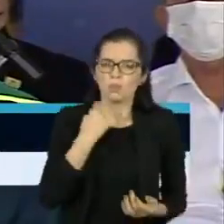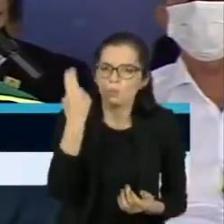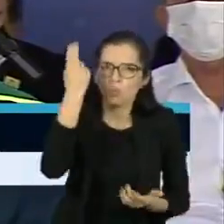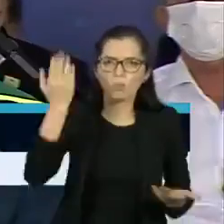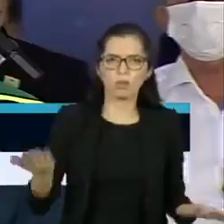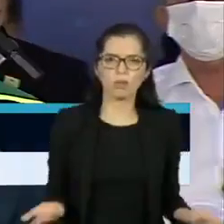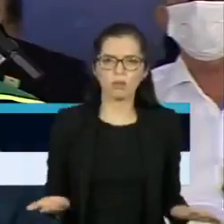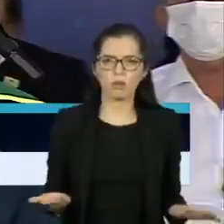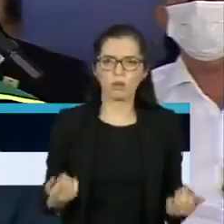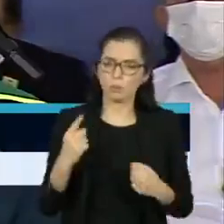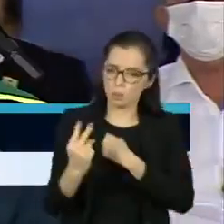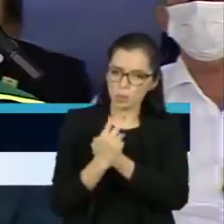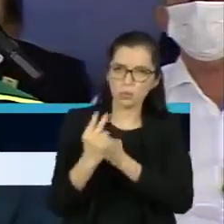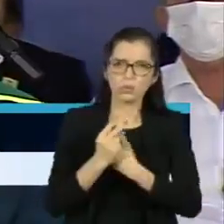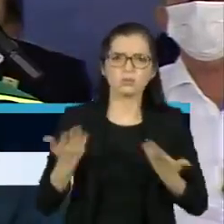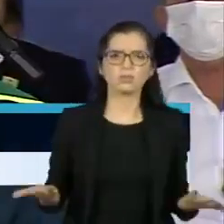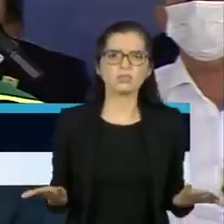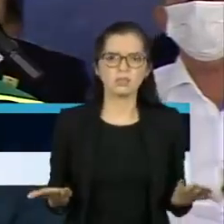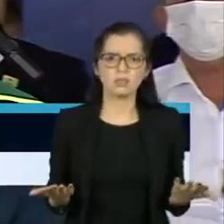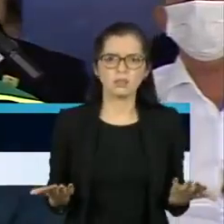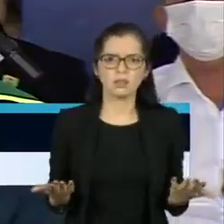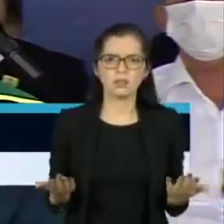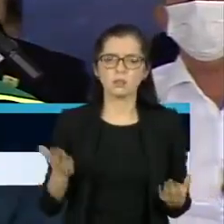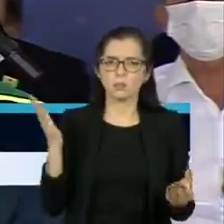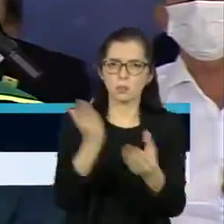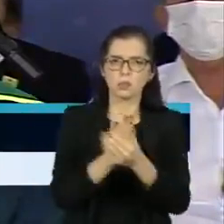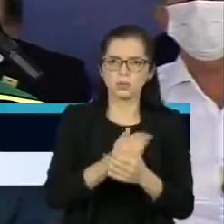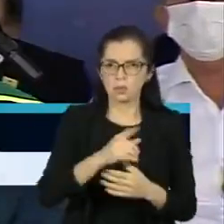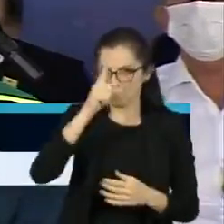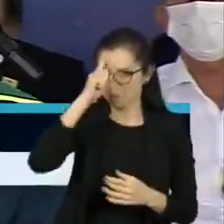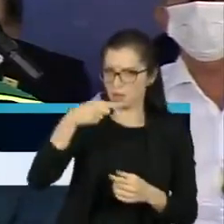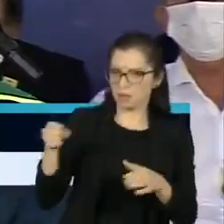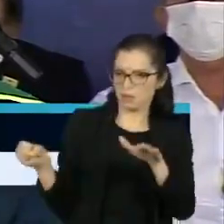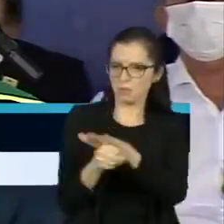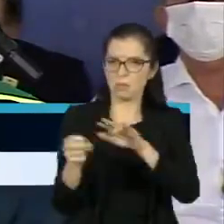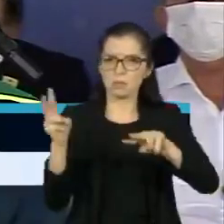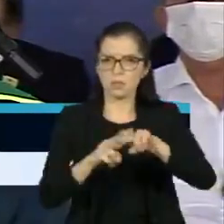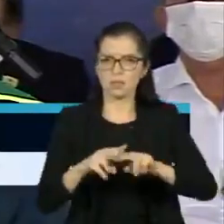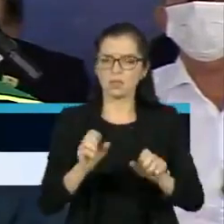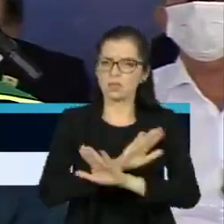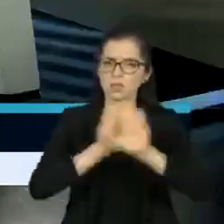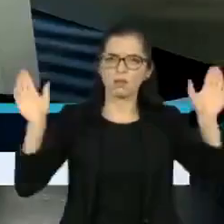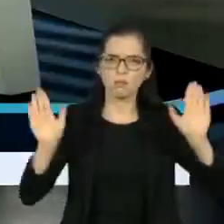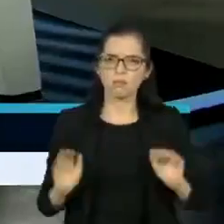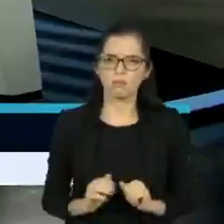até mesmo receber uma hoje numa prisão preventiva. Isso não pode acontecer. Isso não pode